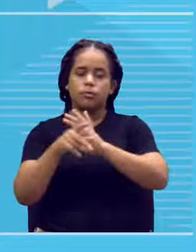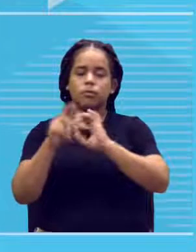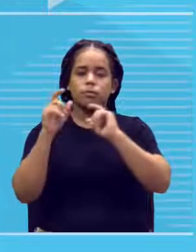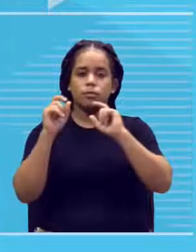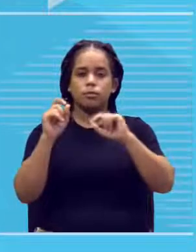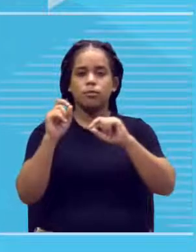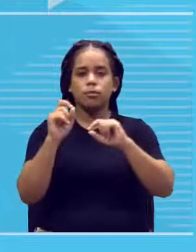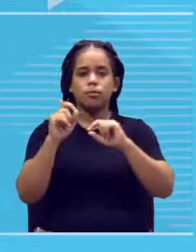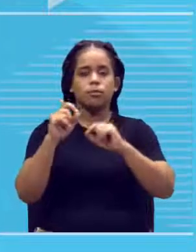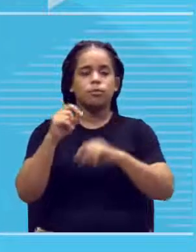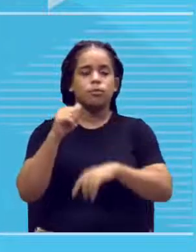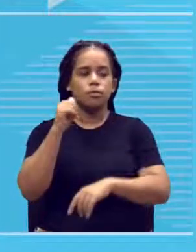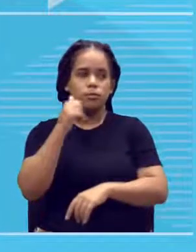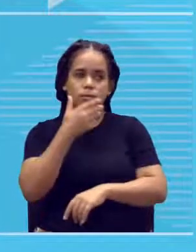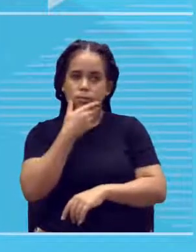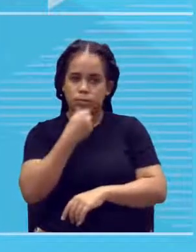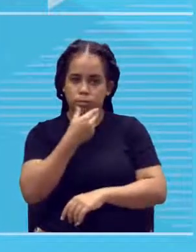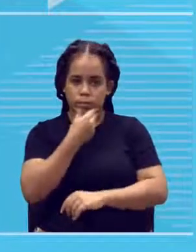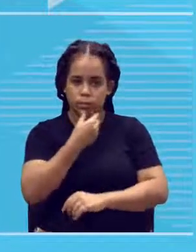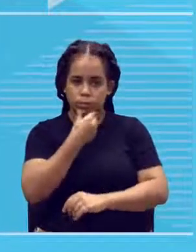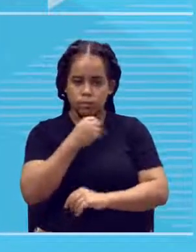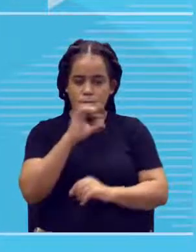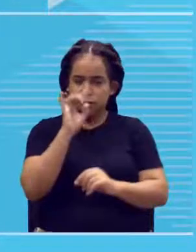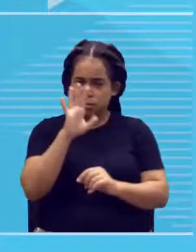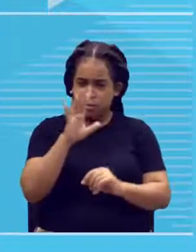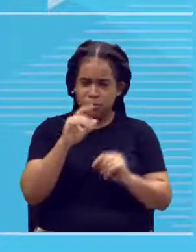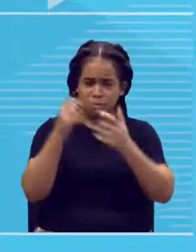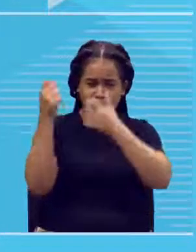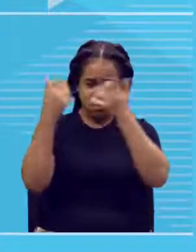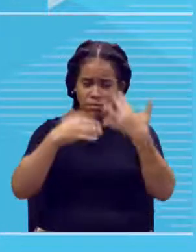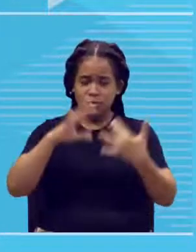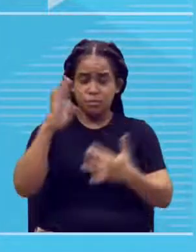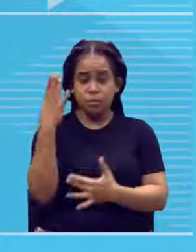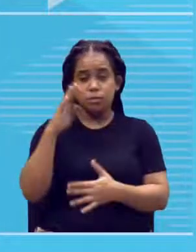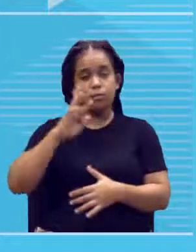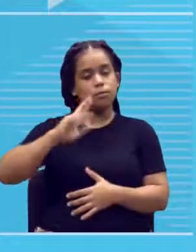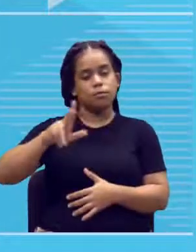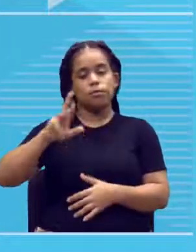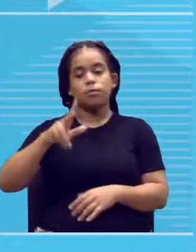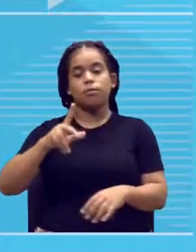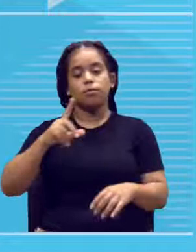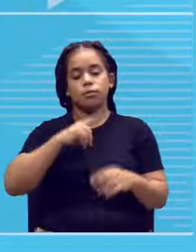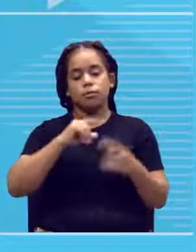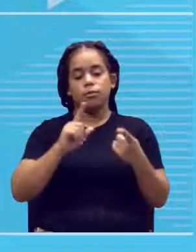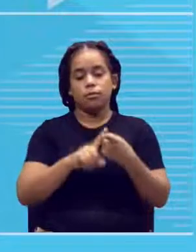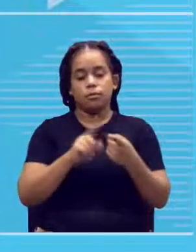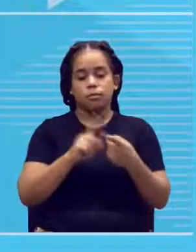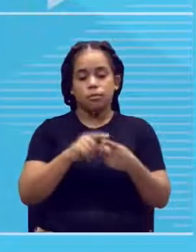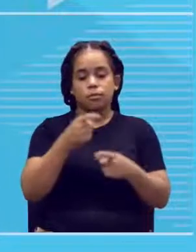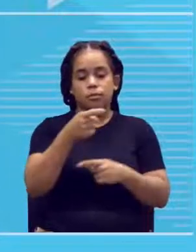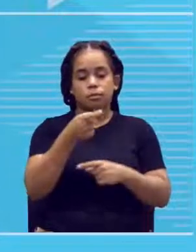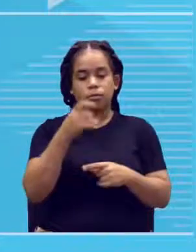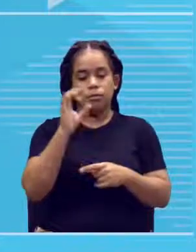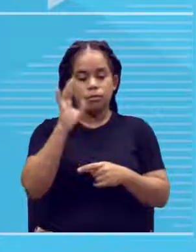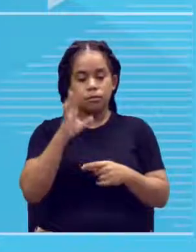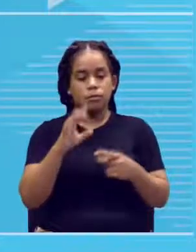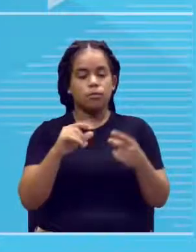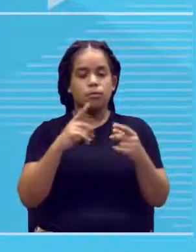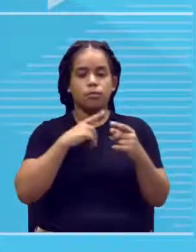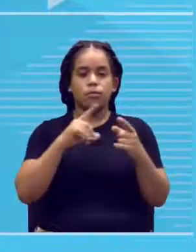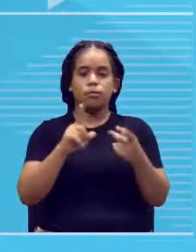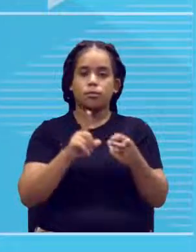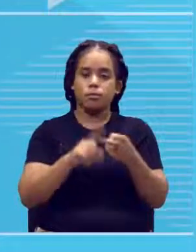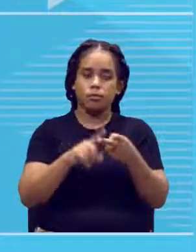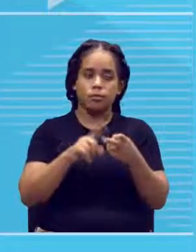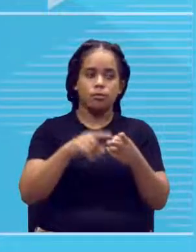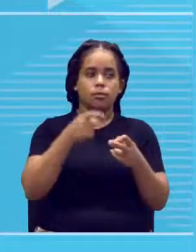masculino, tá? É só isso que a biologia diz? Não, a gente vai ter vários outros. Vai ter só o X, vai ter o XXY, vai ter o